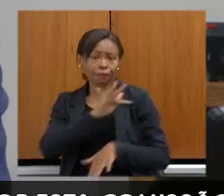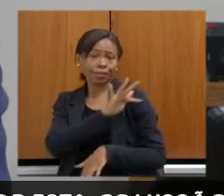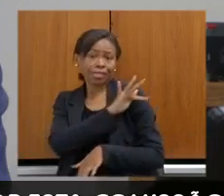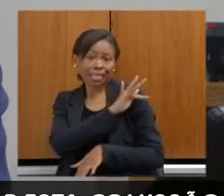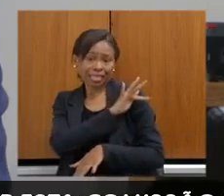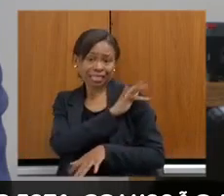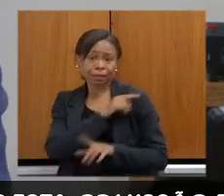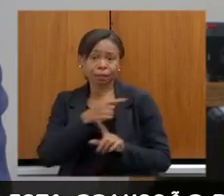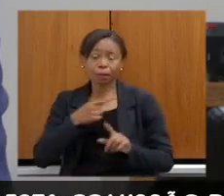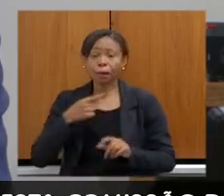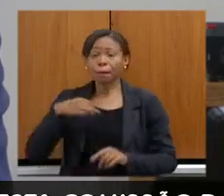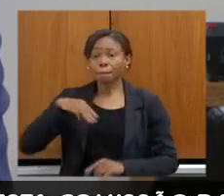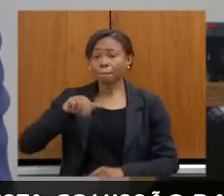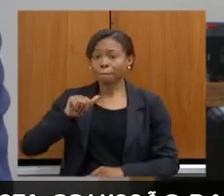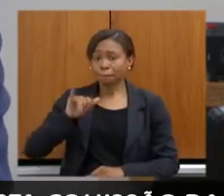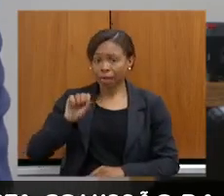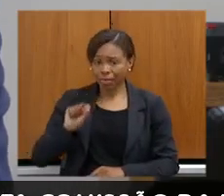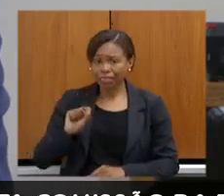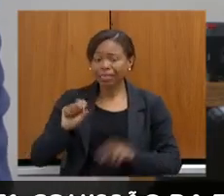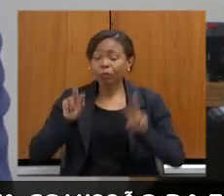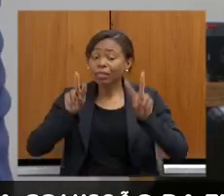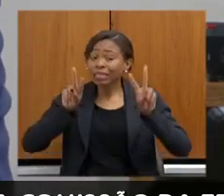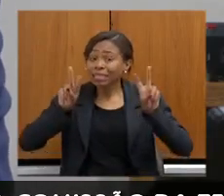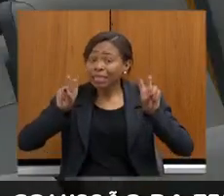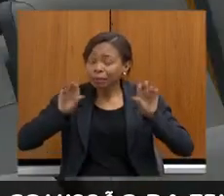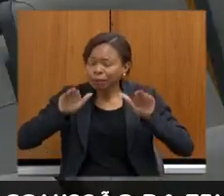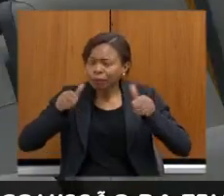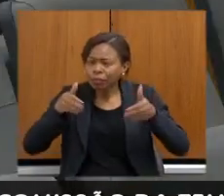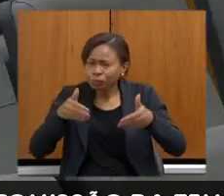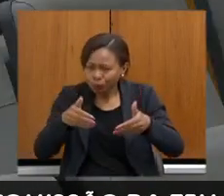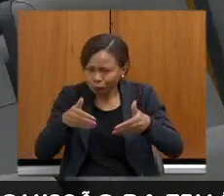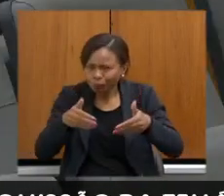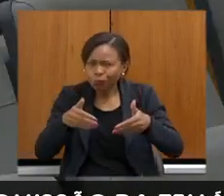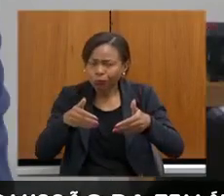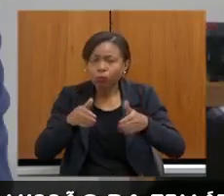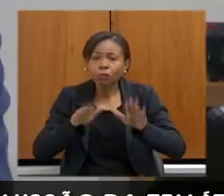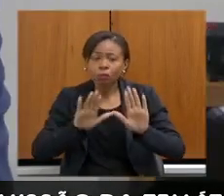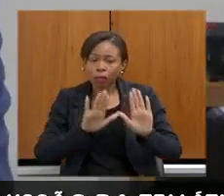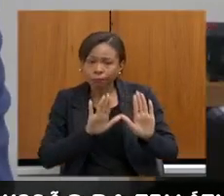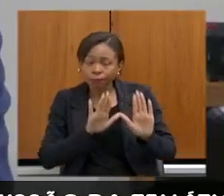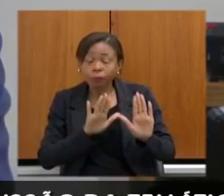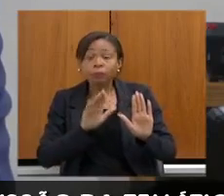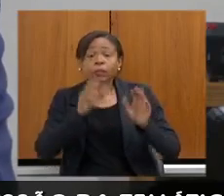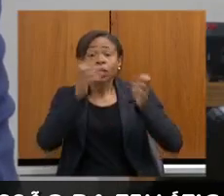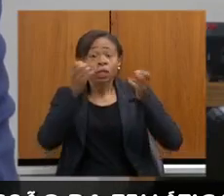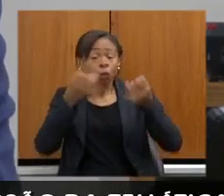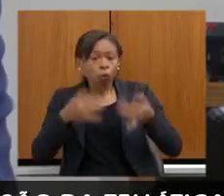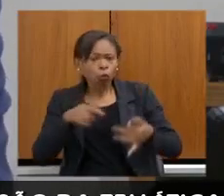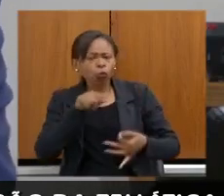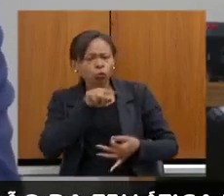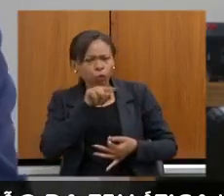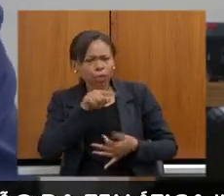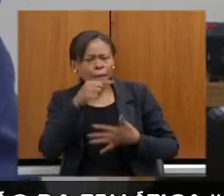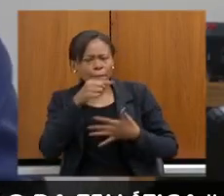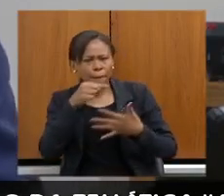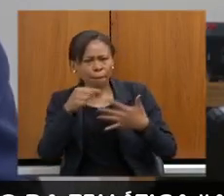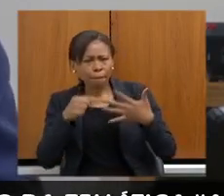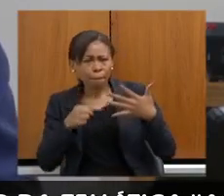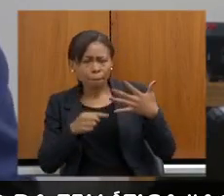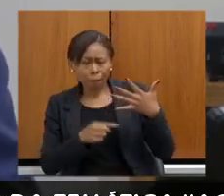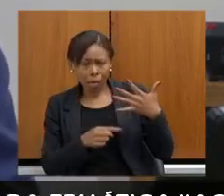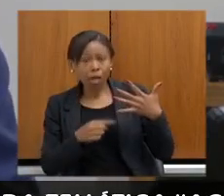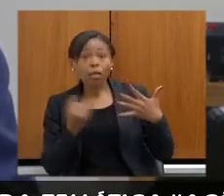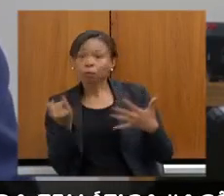tem um tema específico. Sim, senhor. O que eu queria... Eu vou ser bem breve. Deixa eu só passar para o senhor. Essas considerações que o senhor está fazendo são